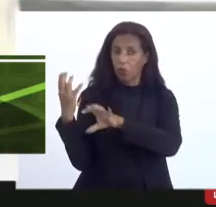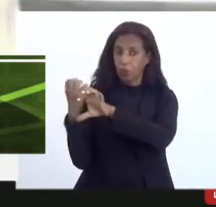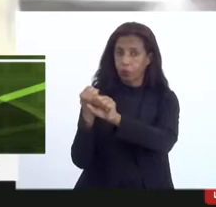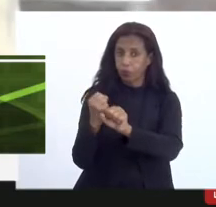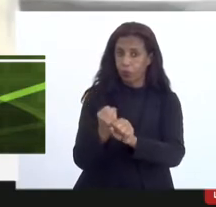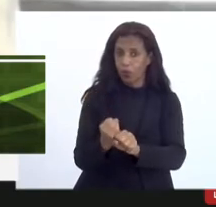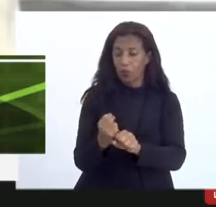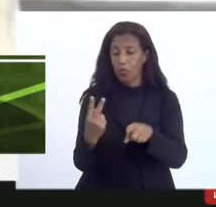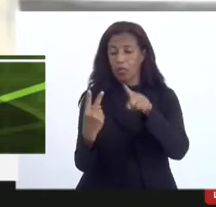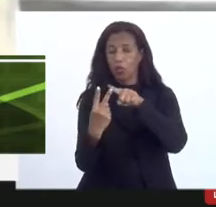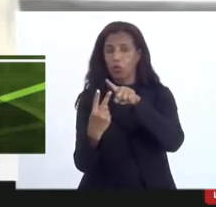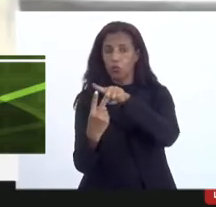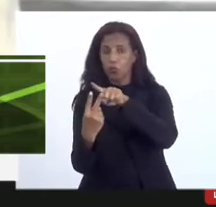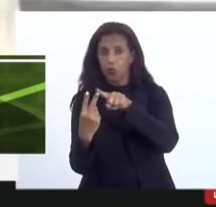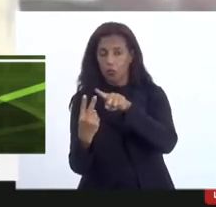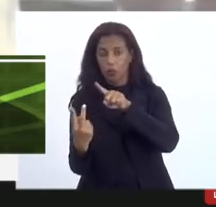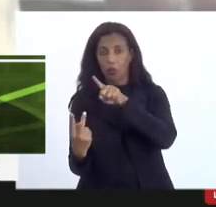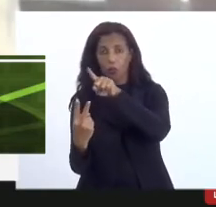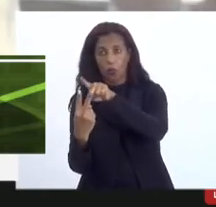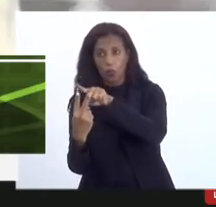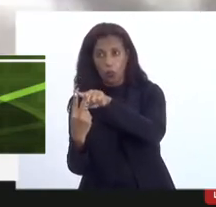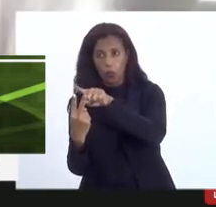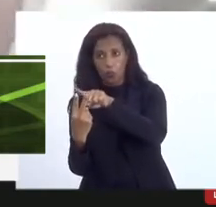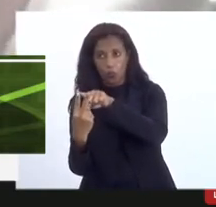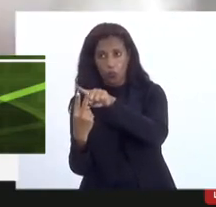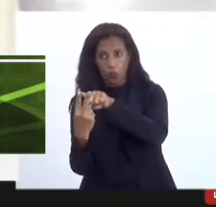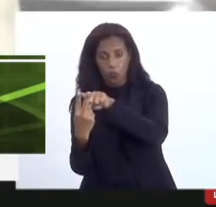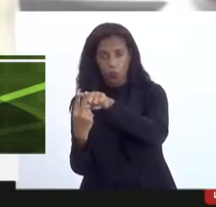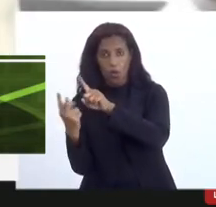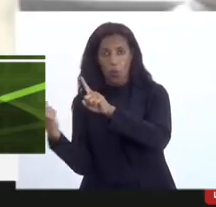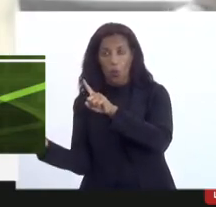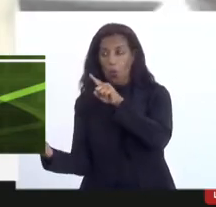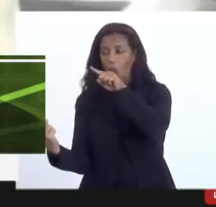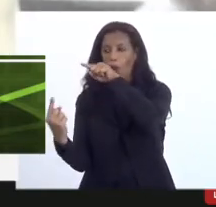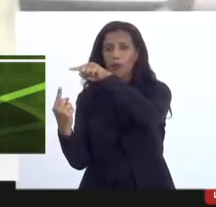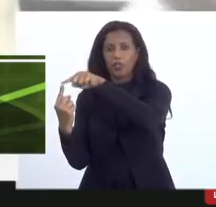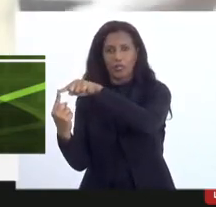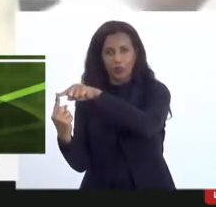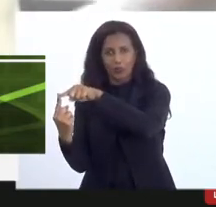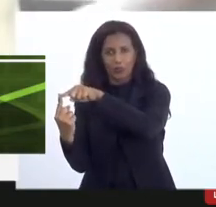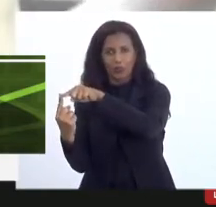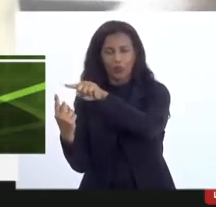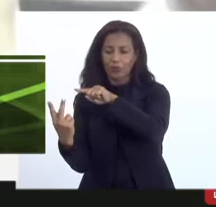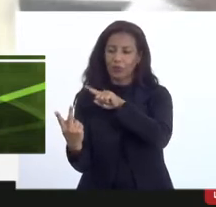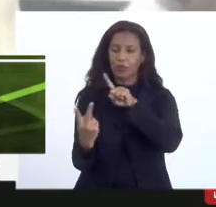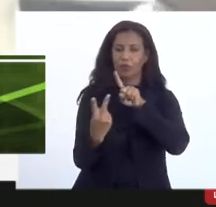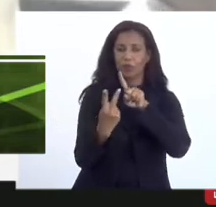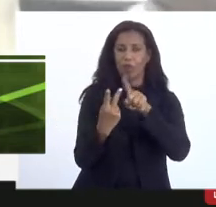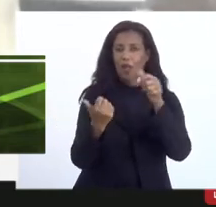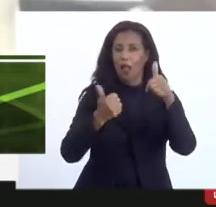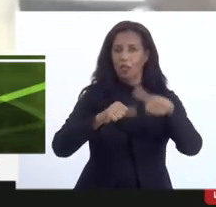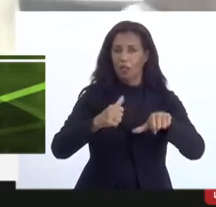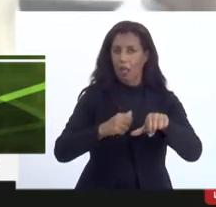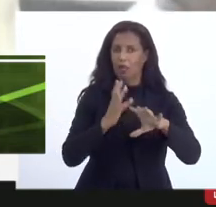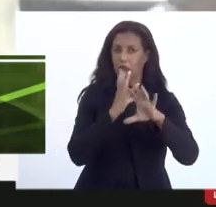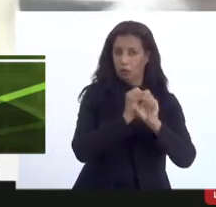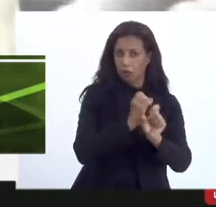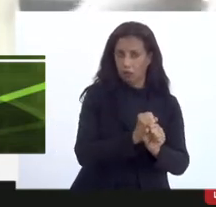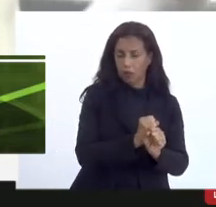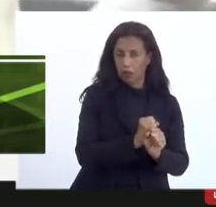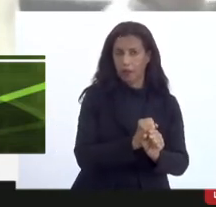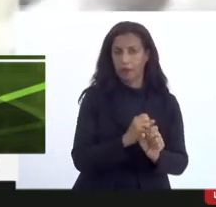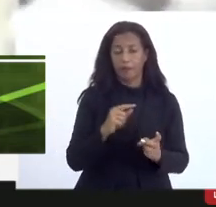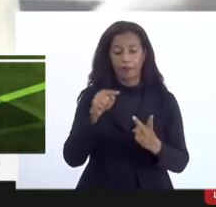em dois momentos um eu vou chamar de a entrega do objeto e o outro que seria a análise contábil financeira